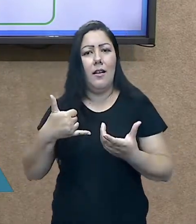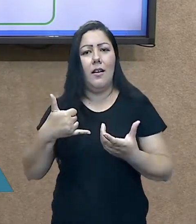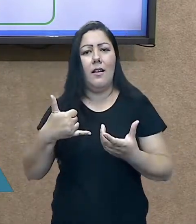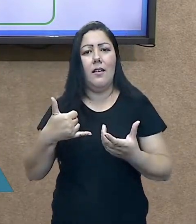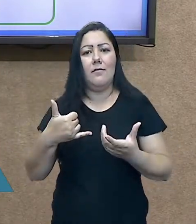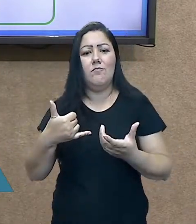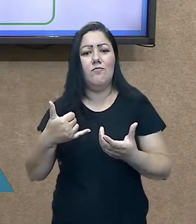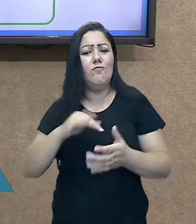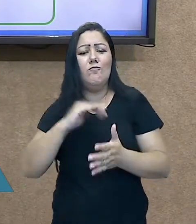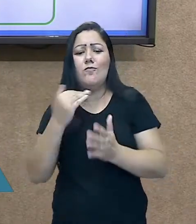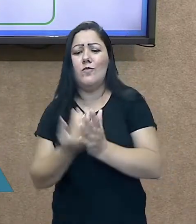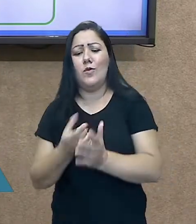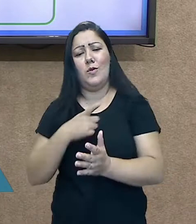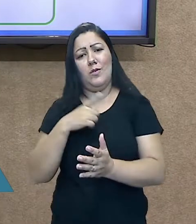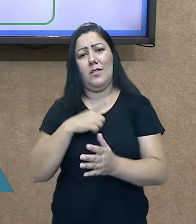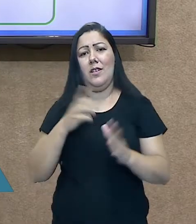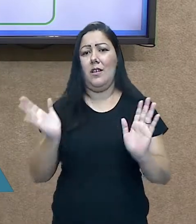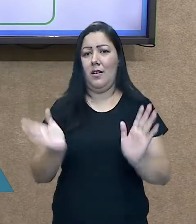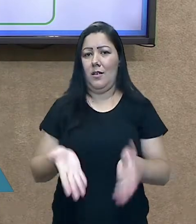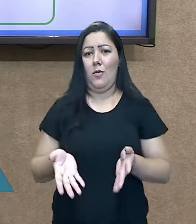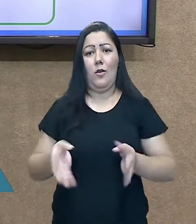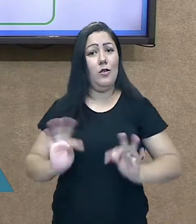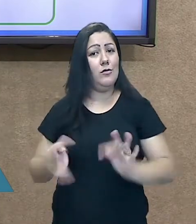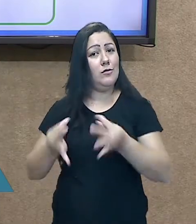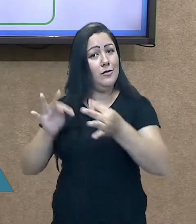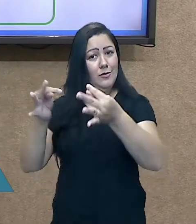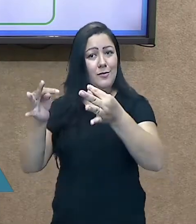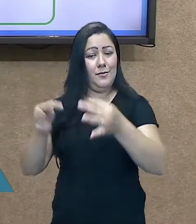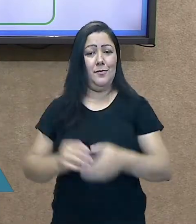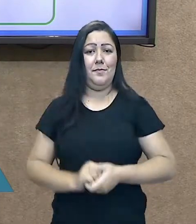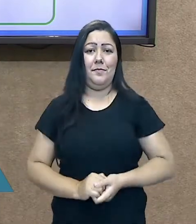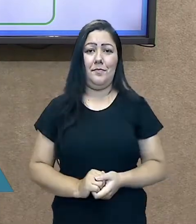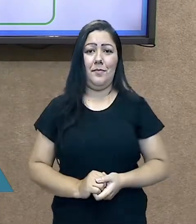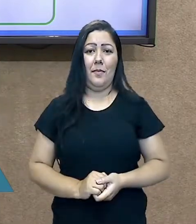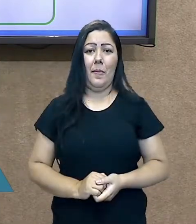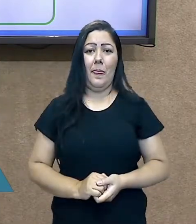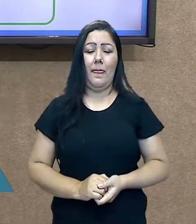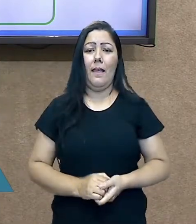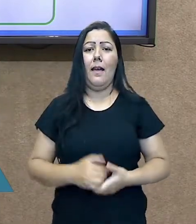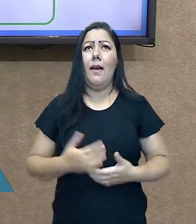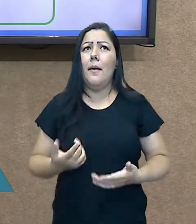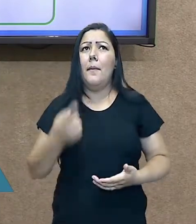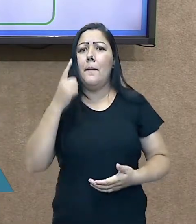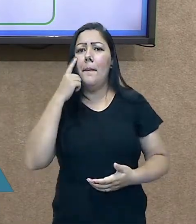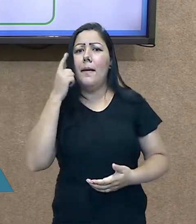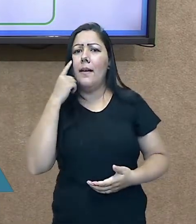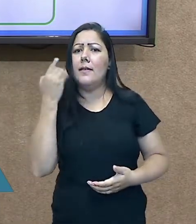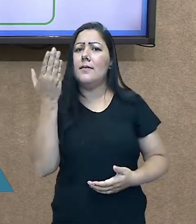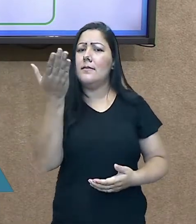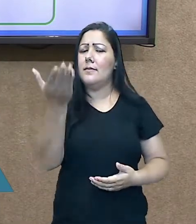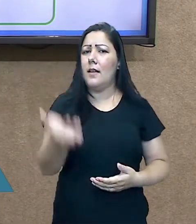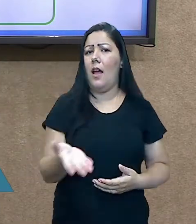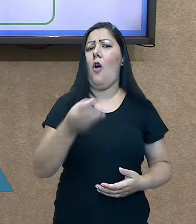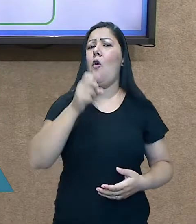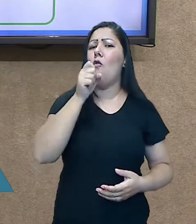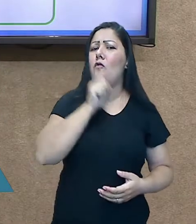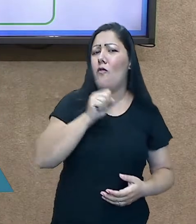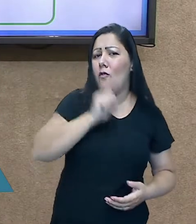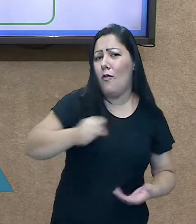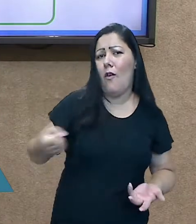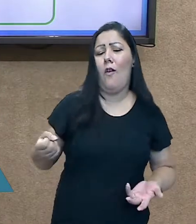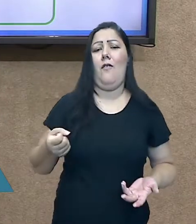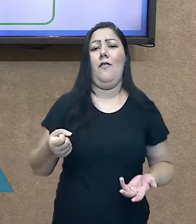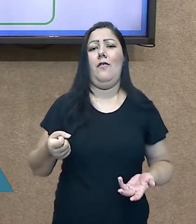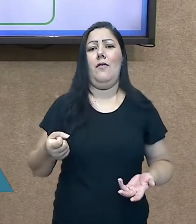eles jamais imaginaram viver da maneira como está